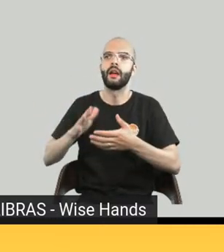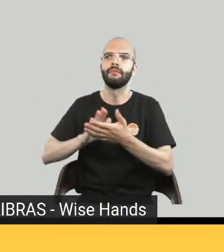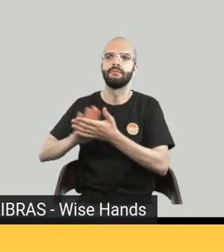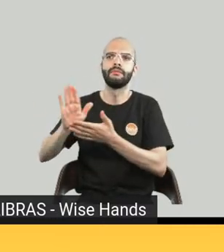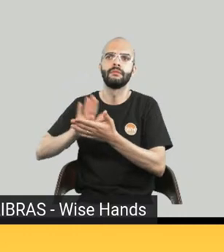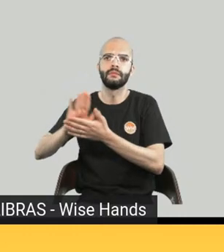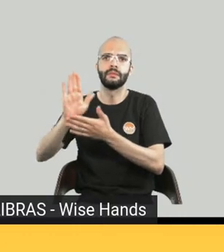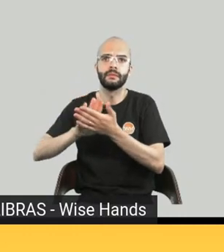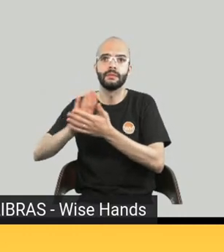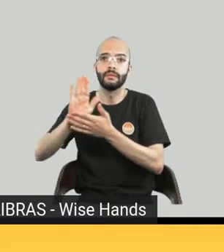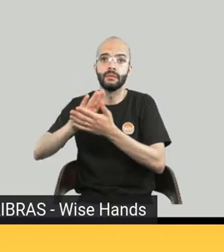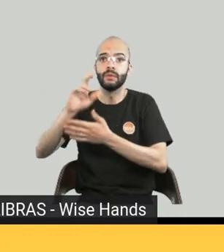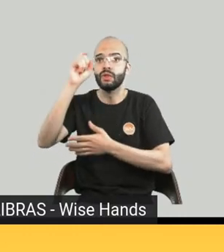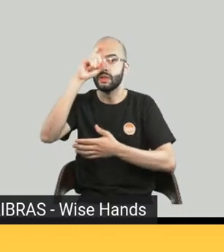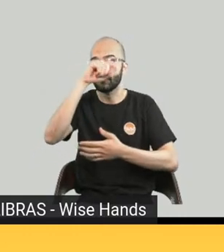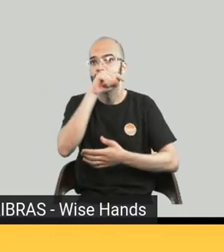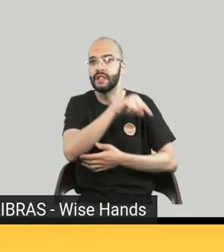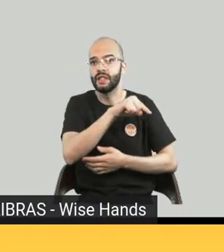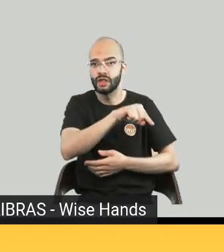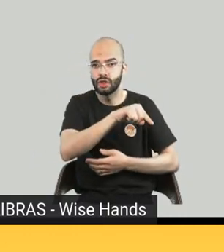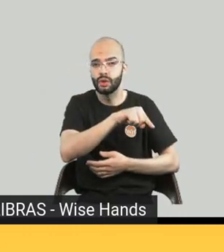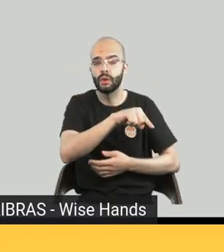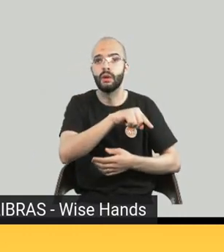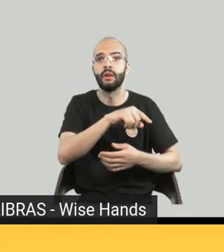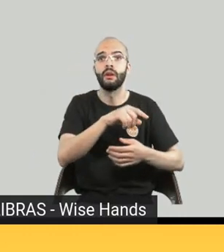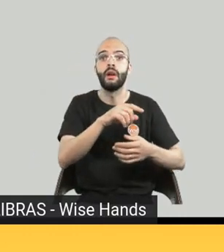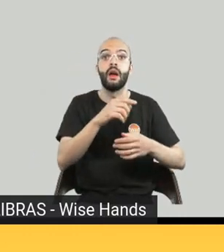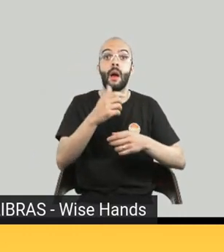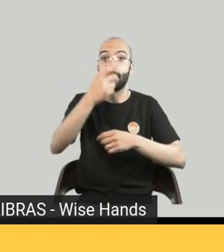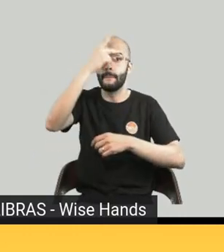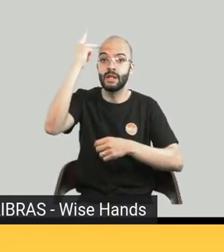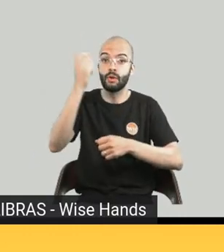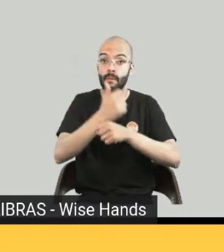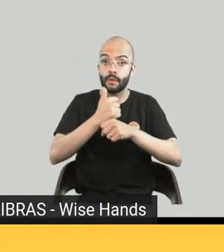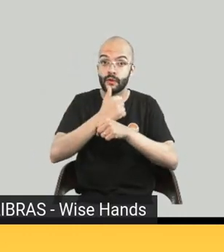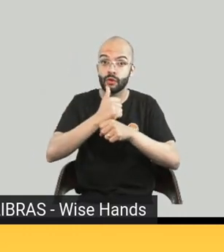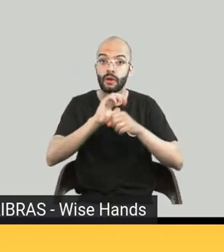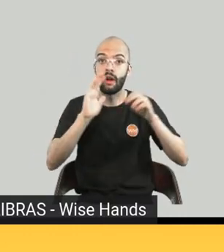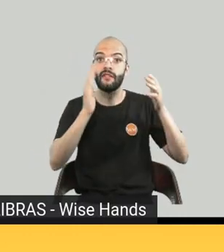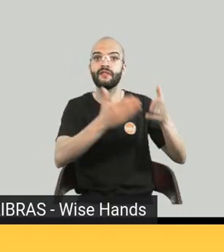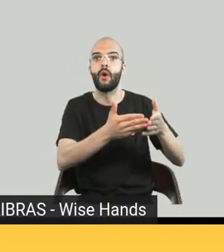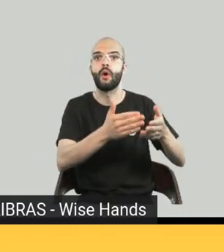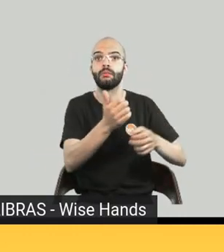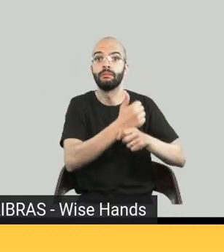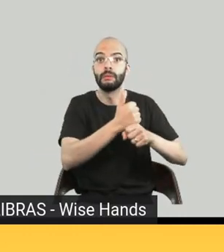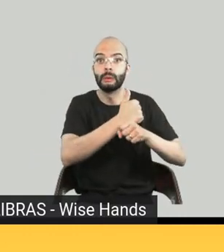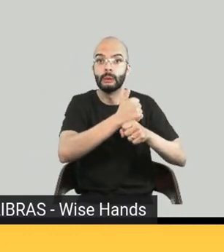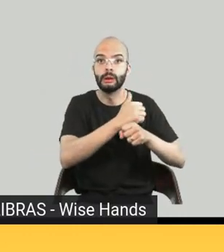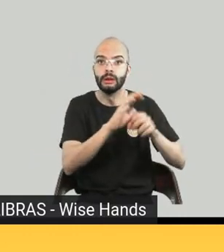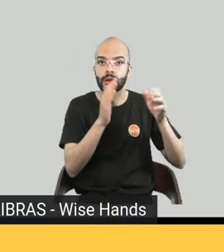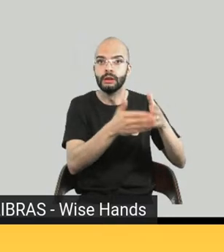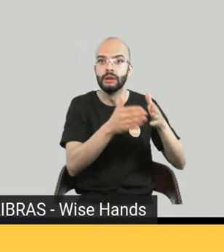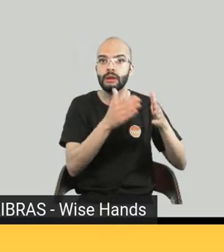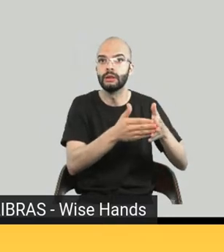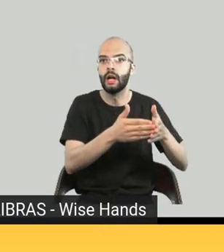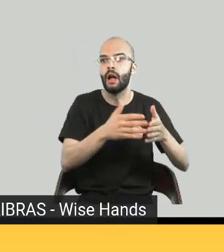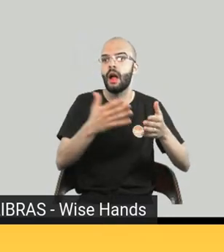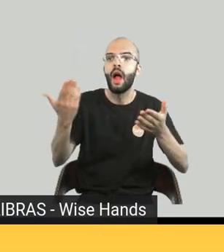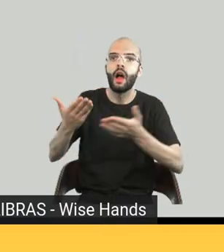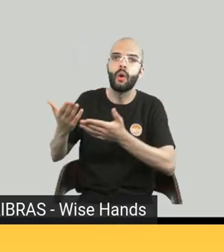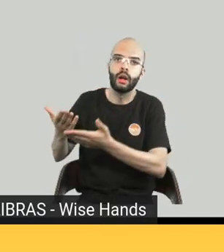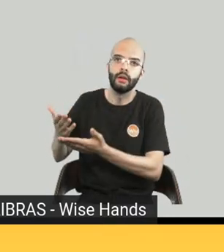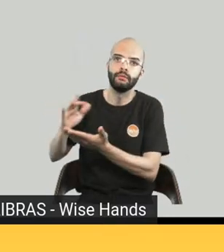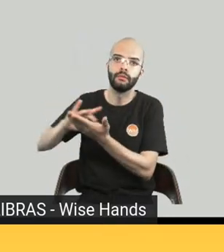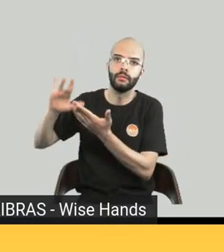exige um investimento alto e exige profissionais que, em grande parte, não estavam ali na rotina das editoras, né? exige